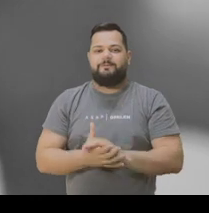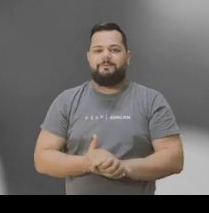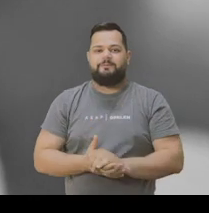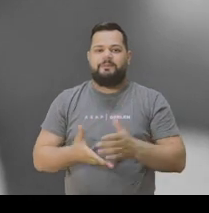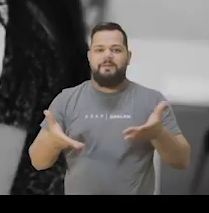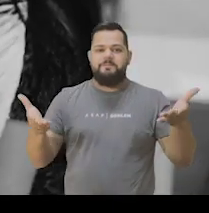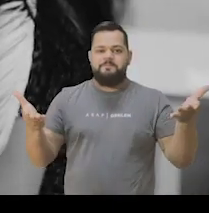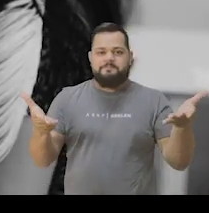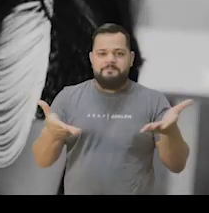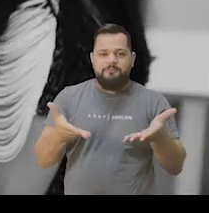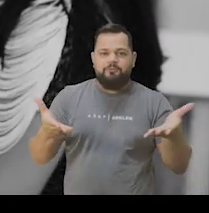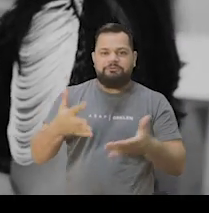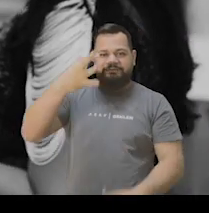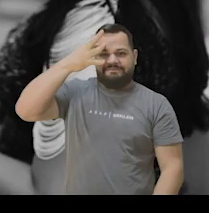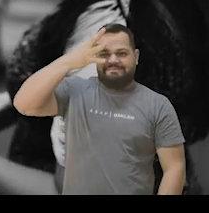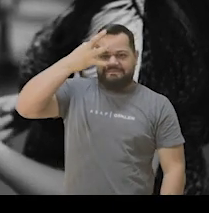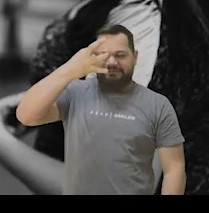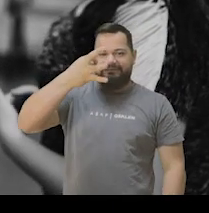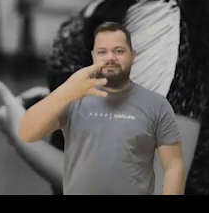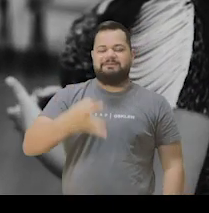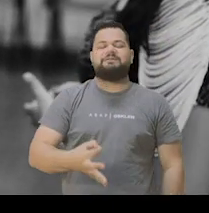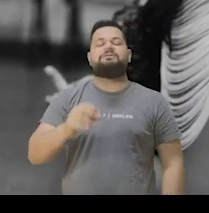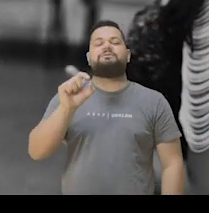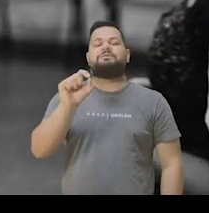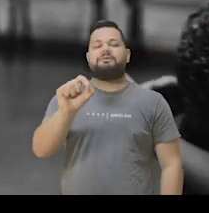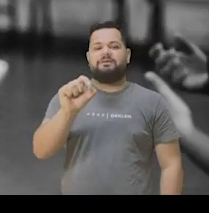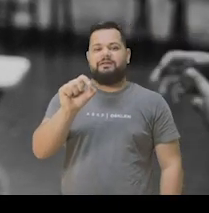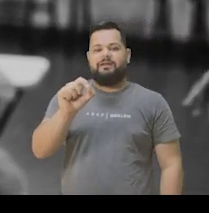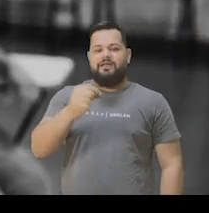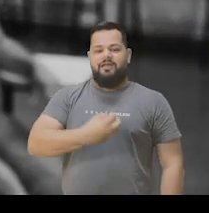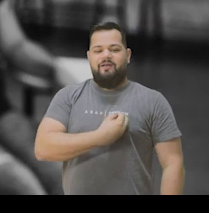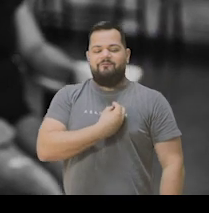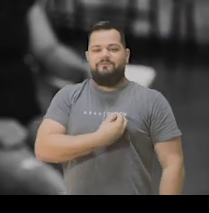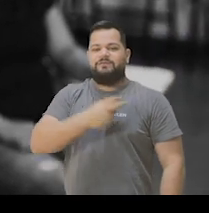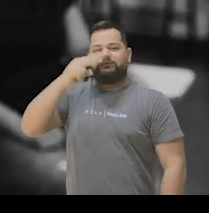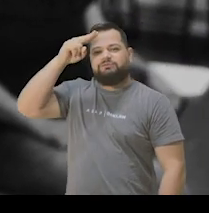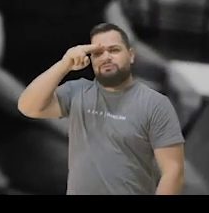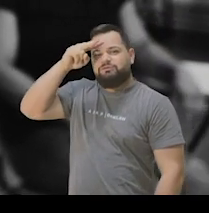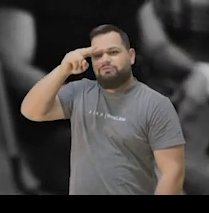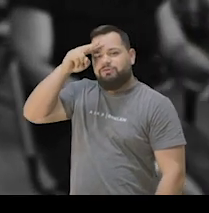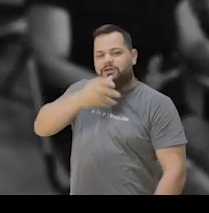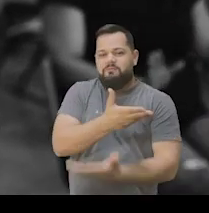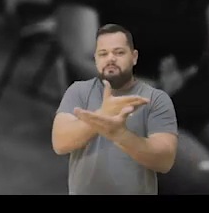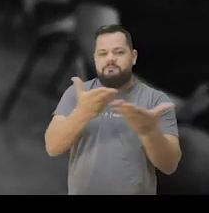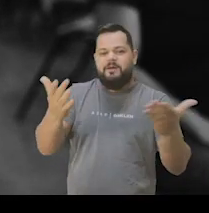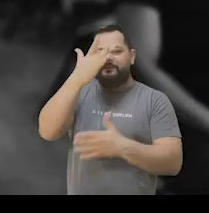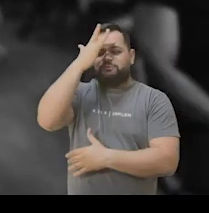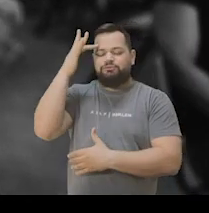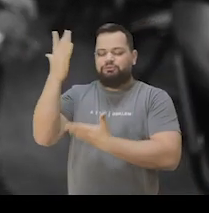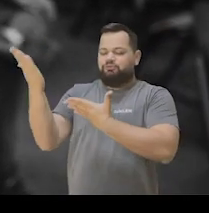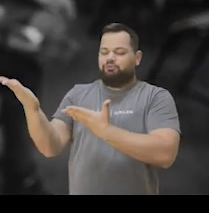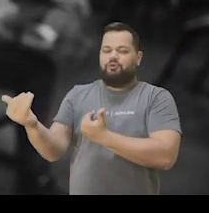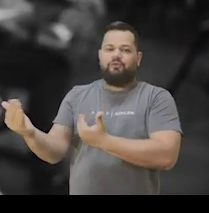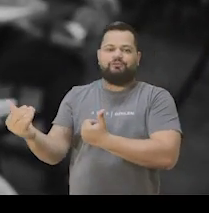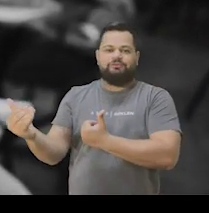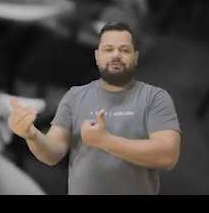Mas uma certeza sobressaía. Eu faria parte da história de muitos jovens, e